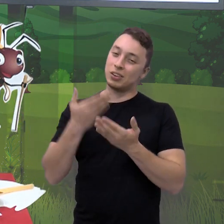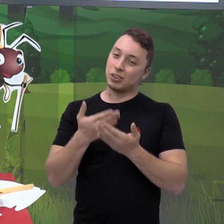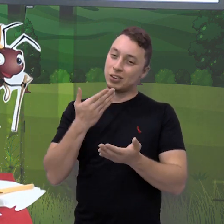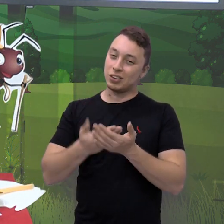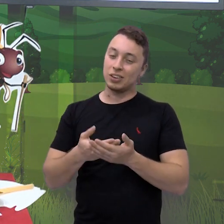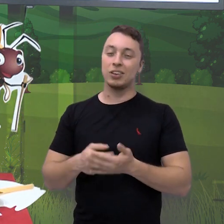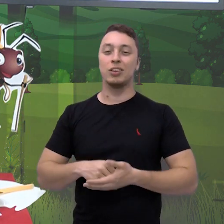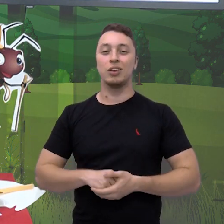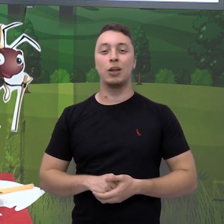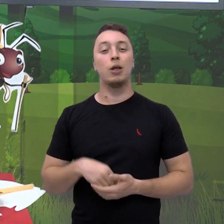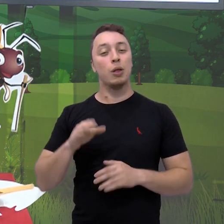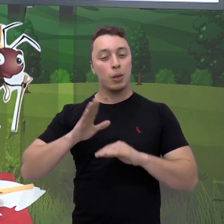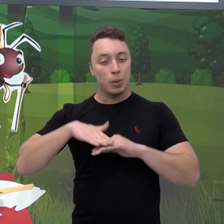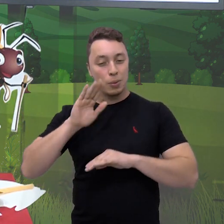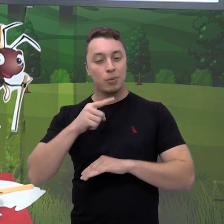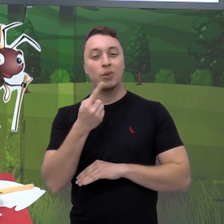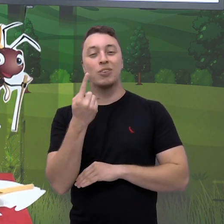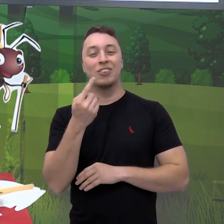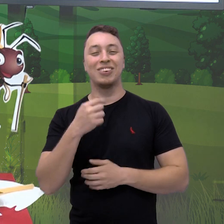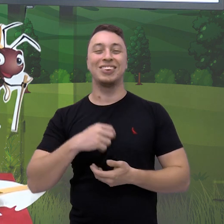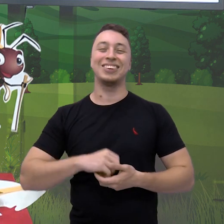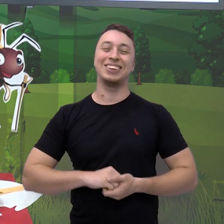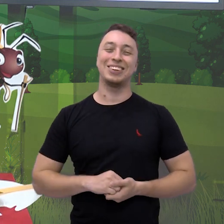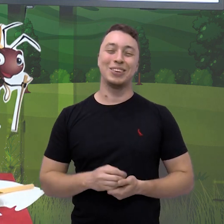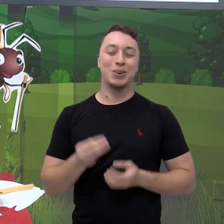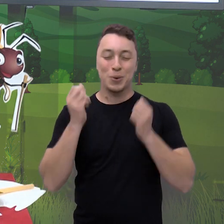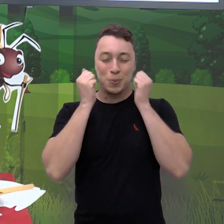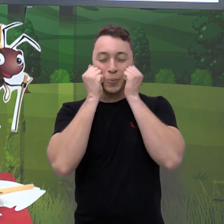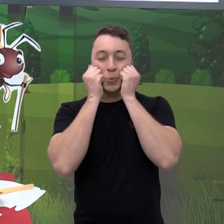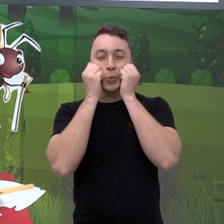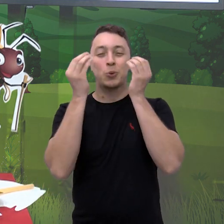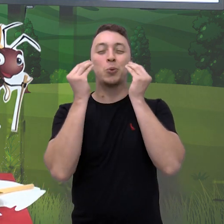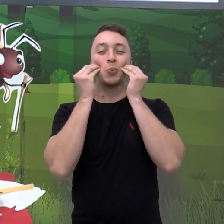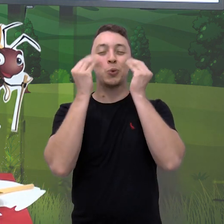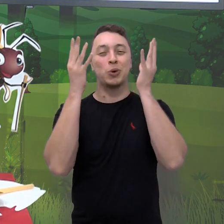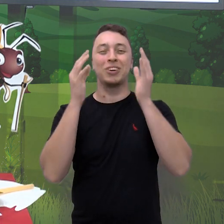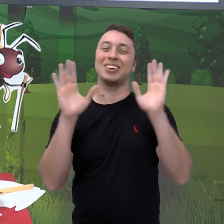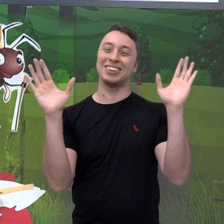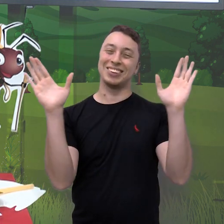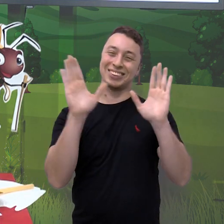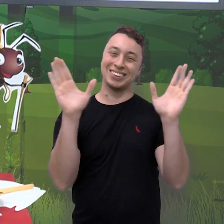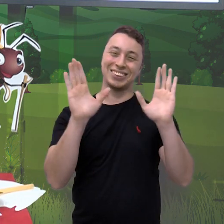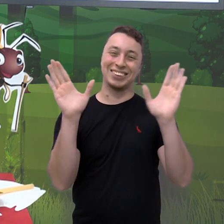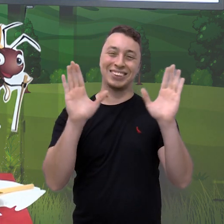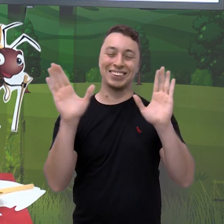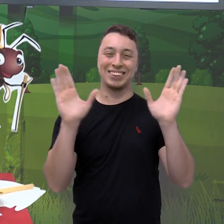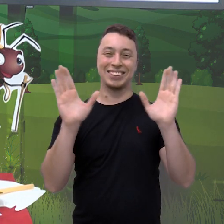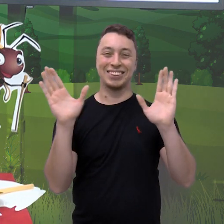mais uma estação. Um beijo carinhoso para vocês, tchauzinho e até mais!